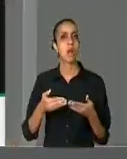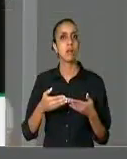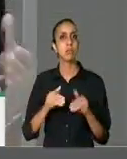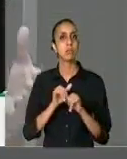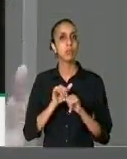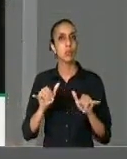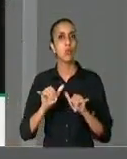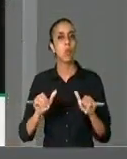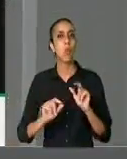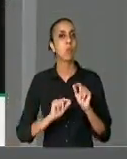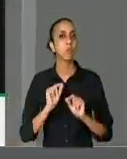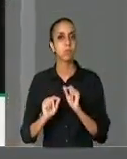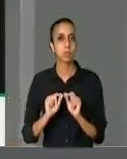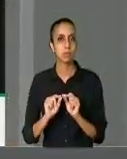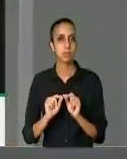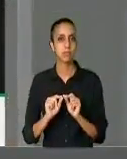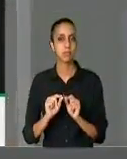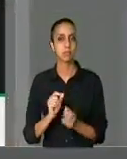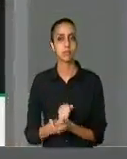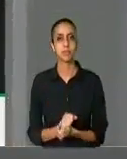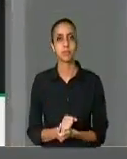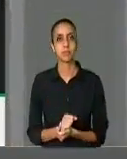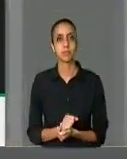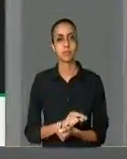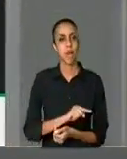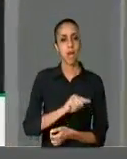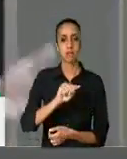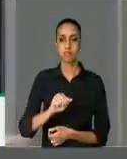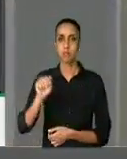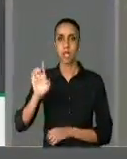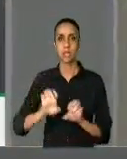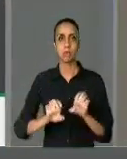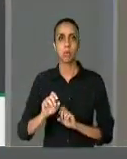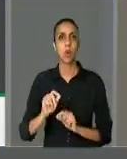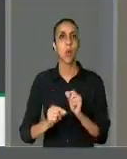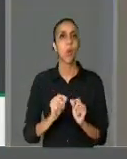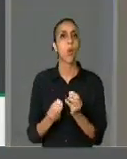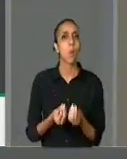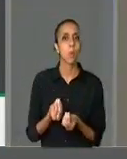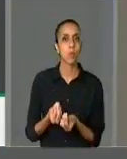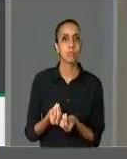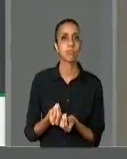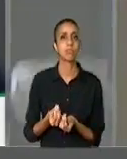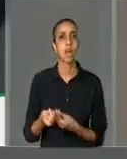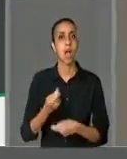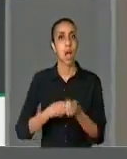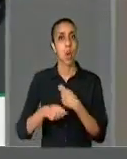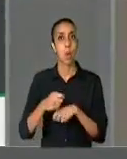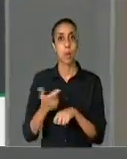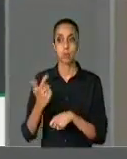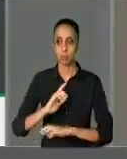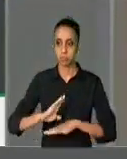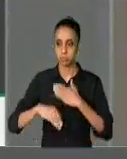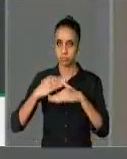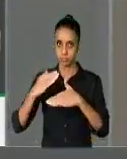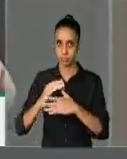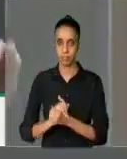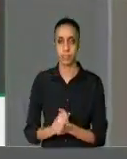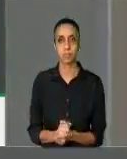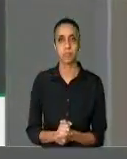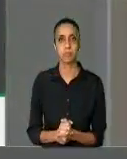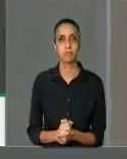os números do país e da retomada da economia. Após dois anos,